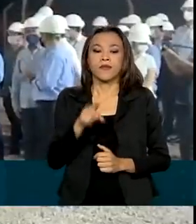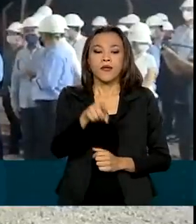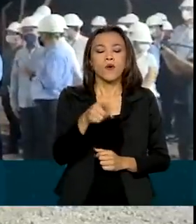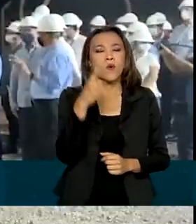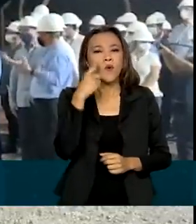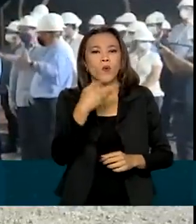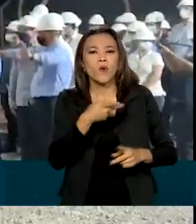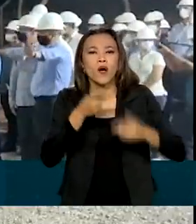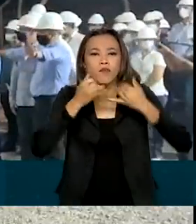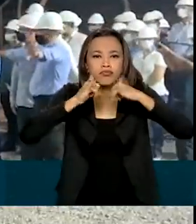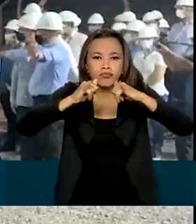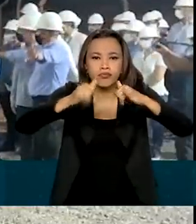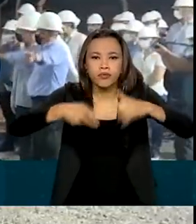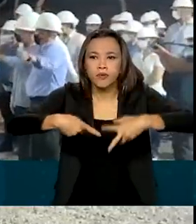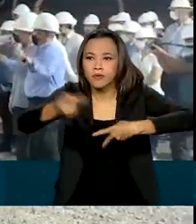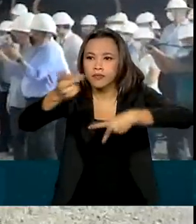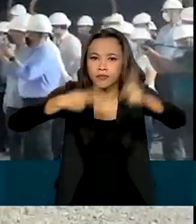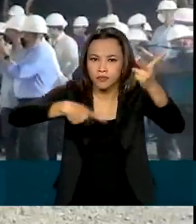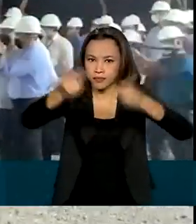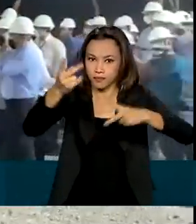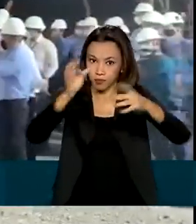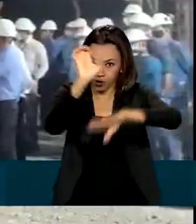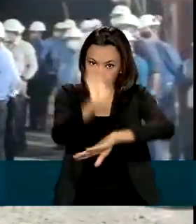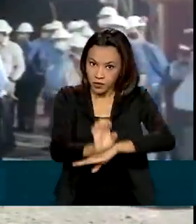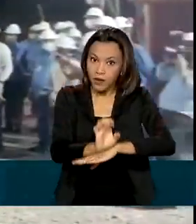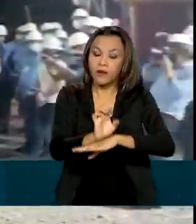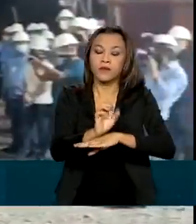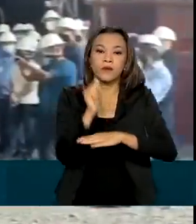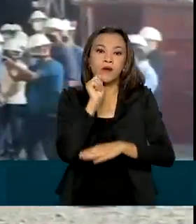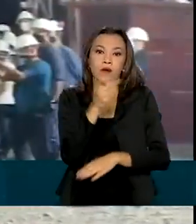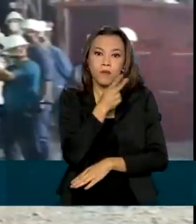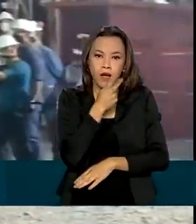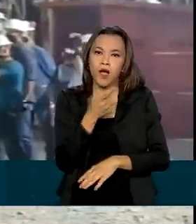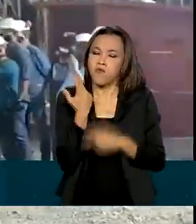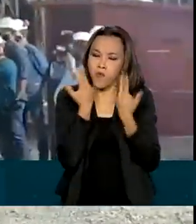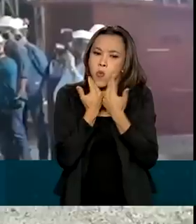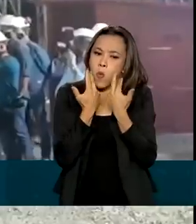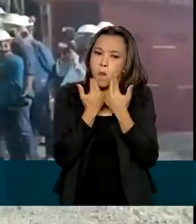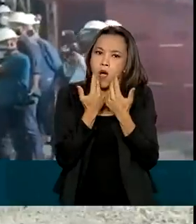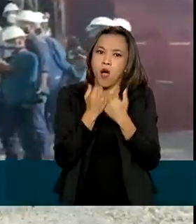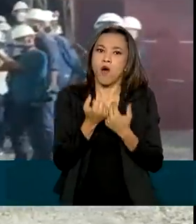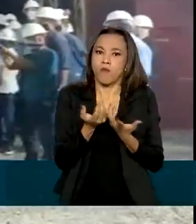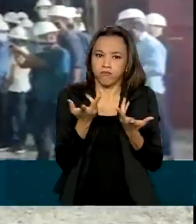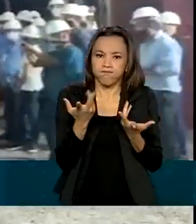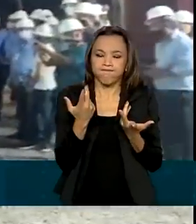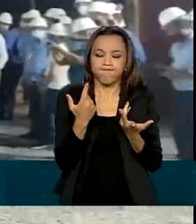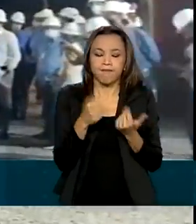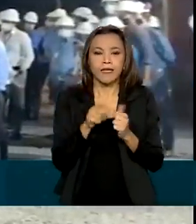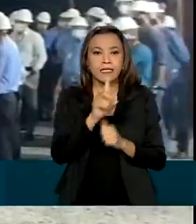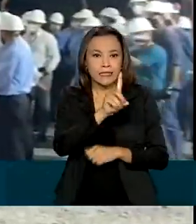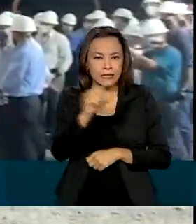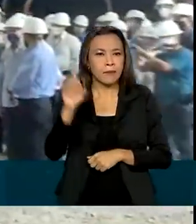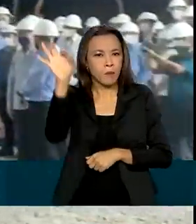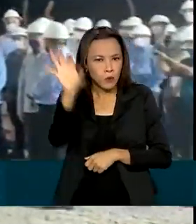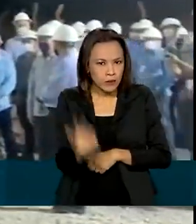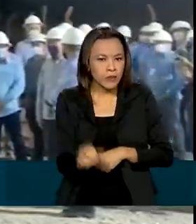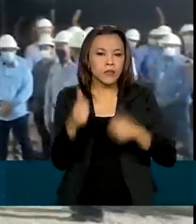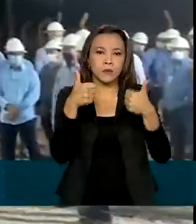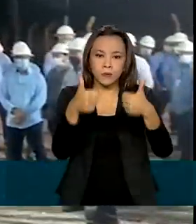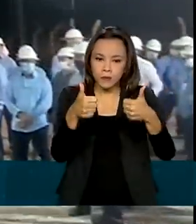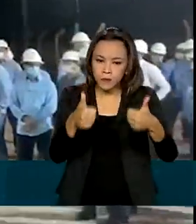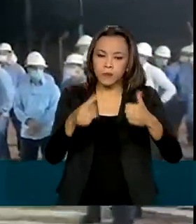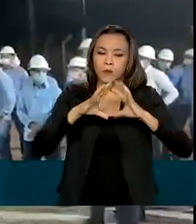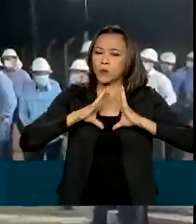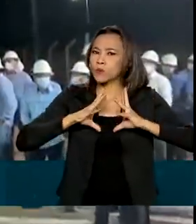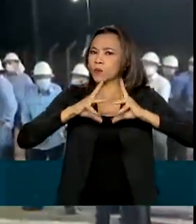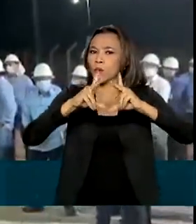fornecimento de energia elétrica no Amapá ocorreu dentro da normalidade e atendeu a 100% da carga com